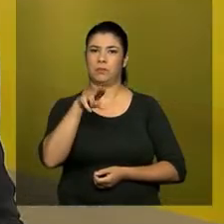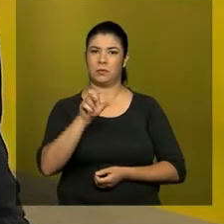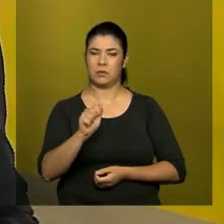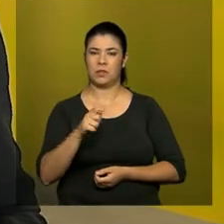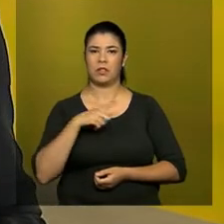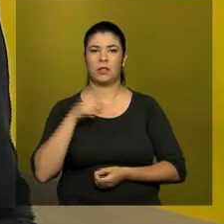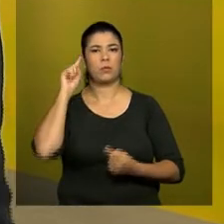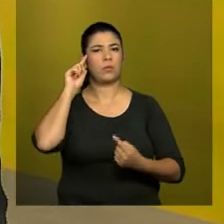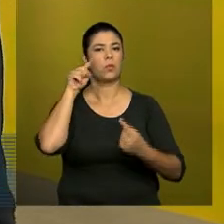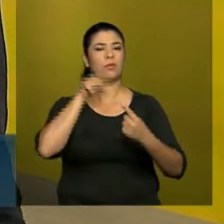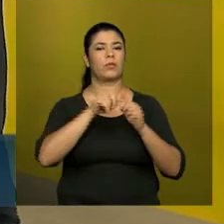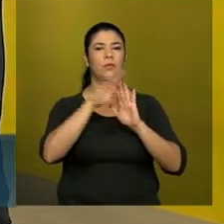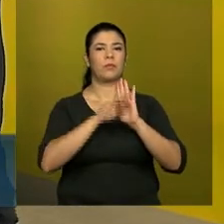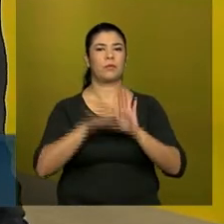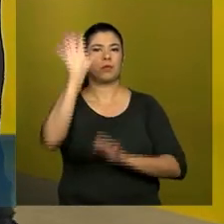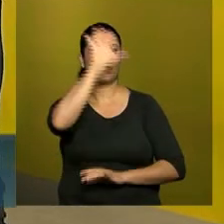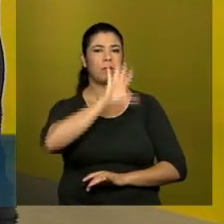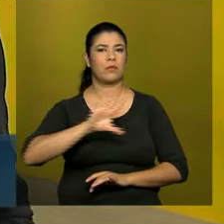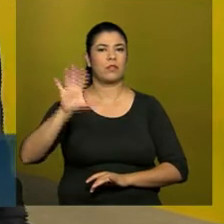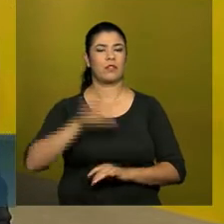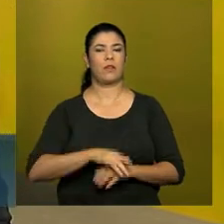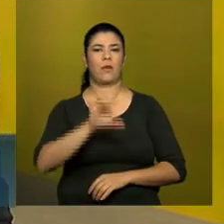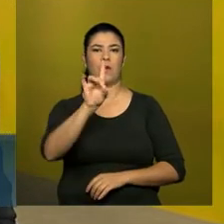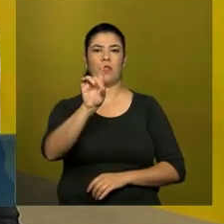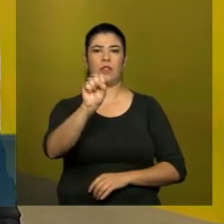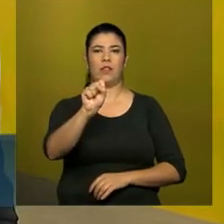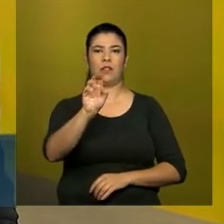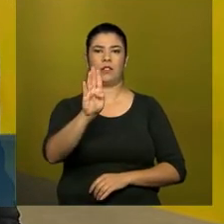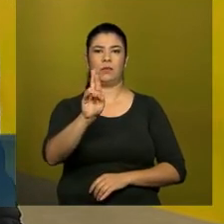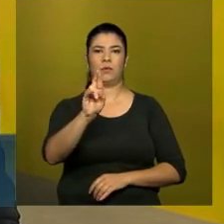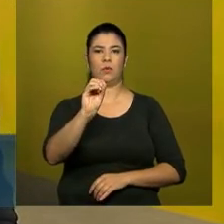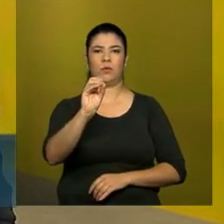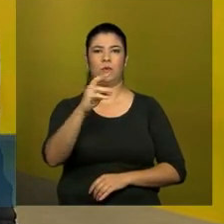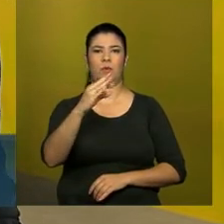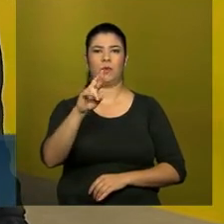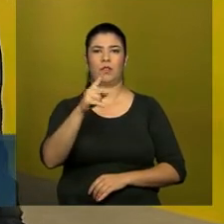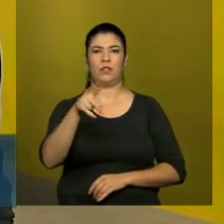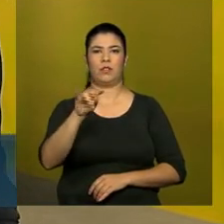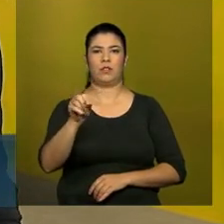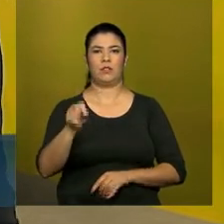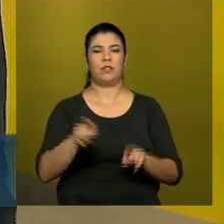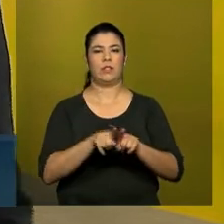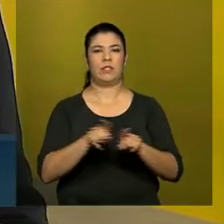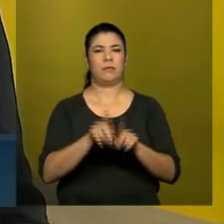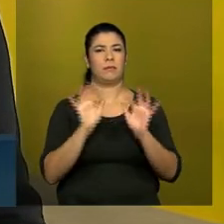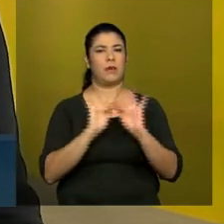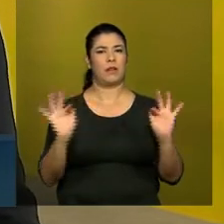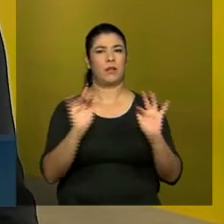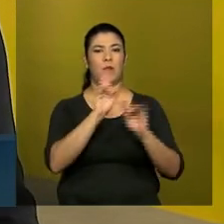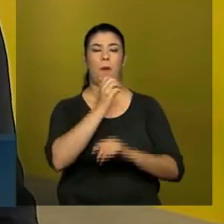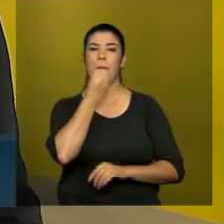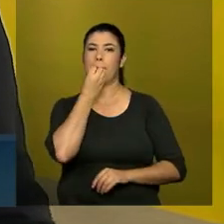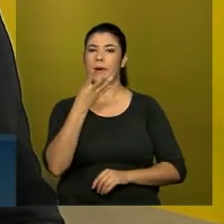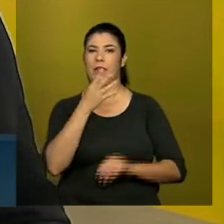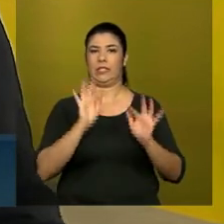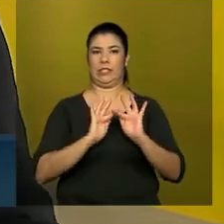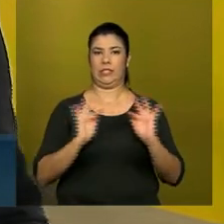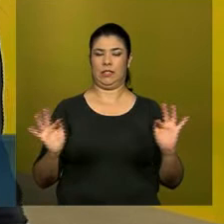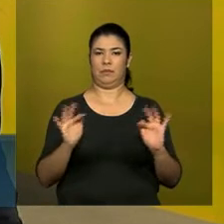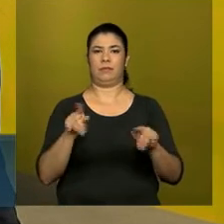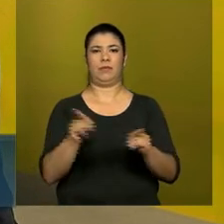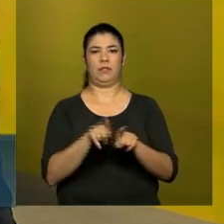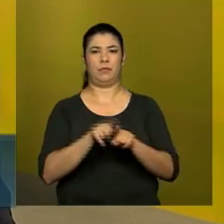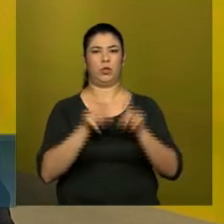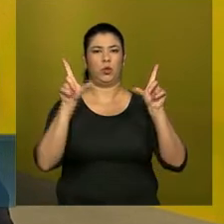objetivo desse programa nacional de desburocratização, que ganhou o nome de bem mais simples, é reduzir a papelada e tornar